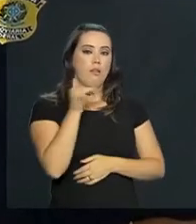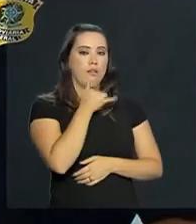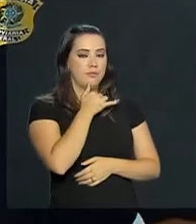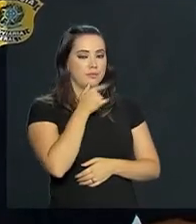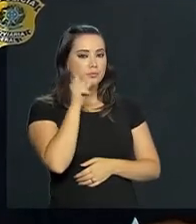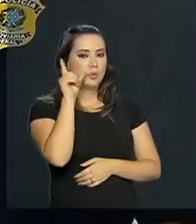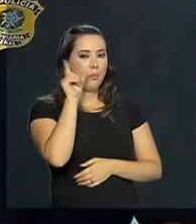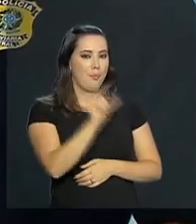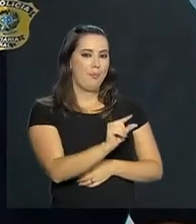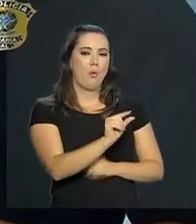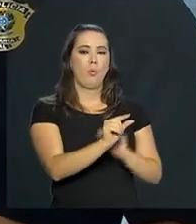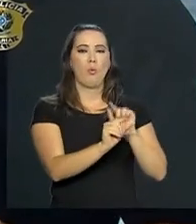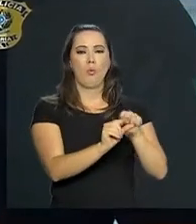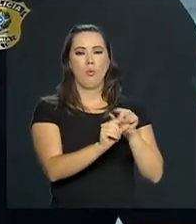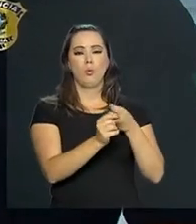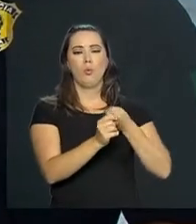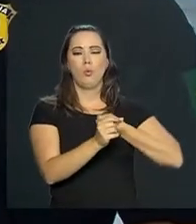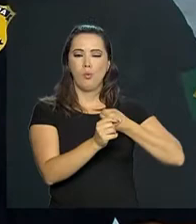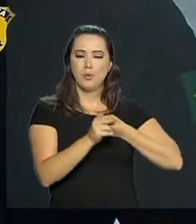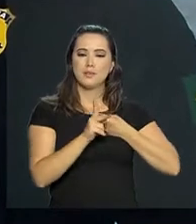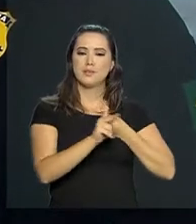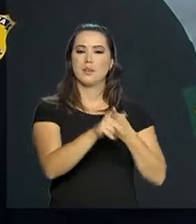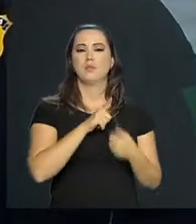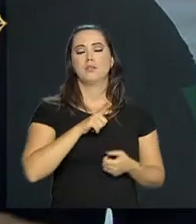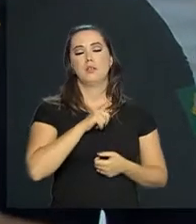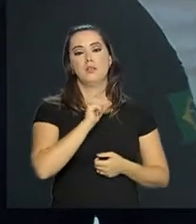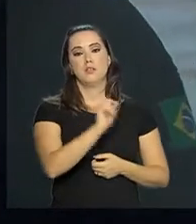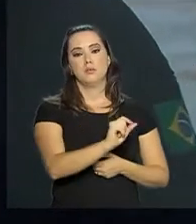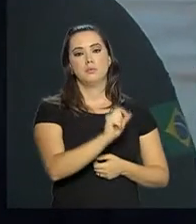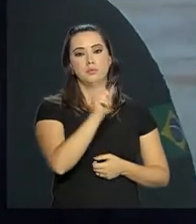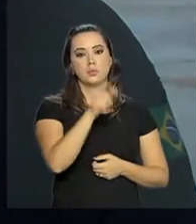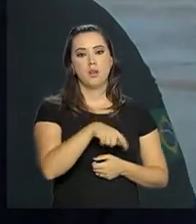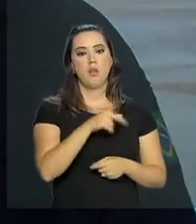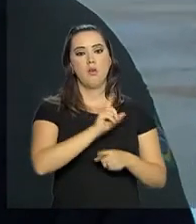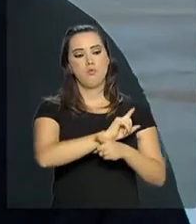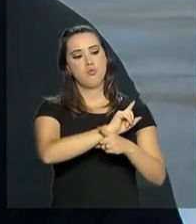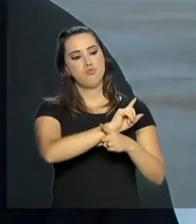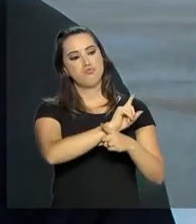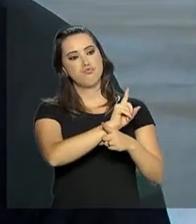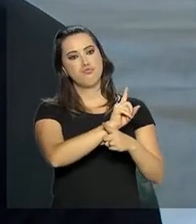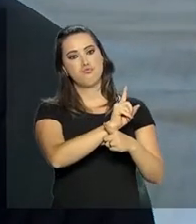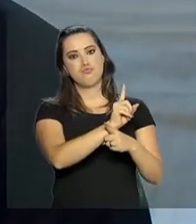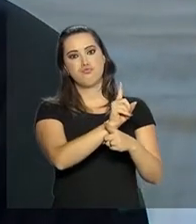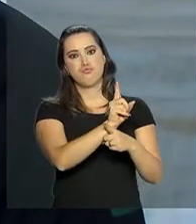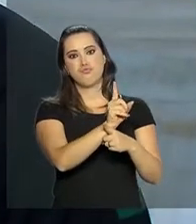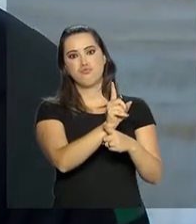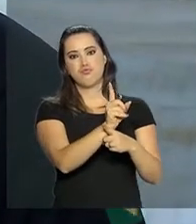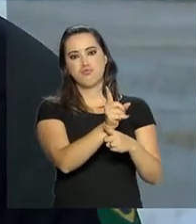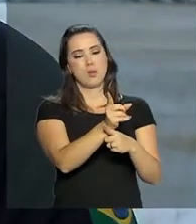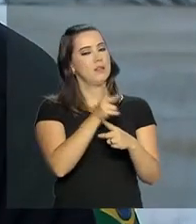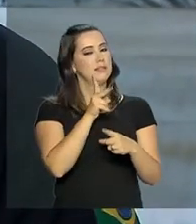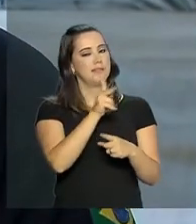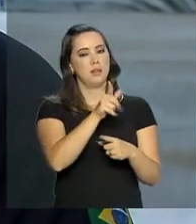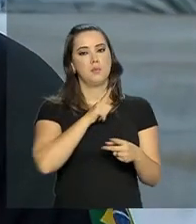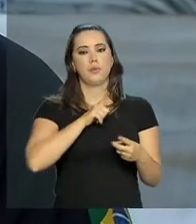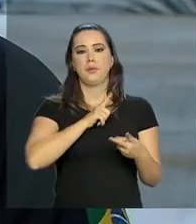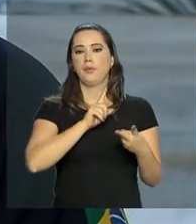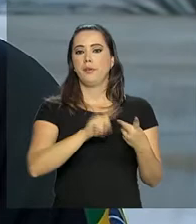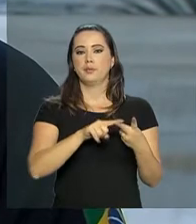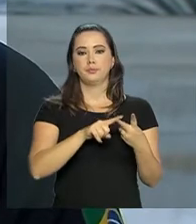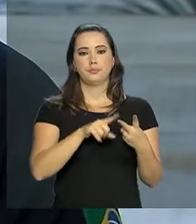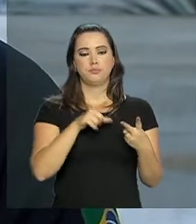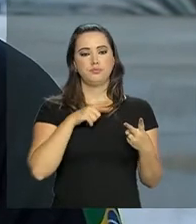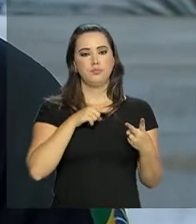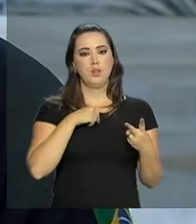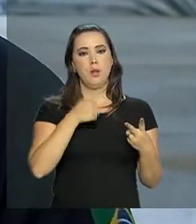número pequeno que se repete invariavelmente a cada feriado. Excesso de velocidade que é flagrado aos milhares a cada feriado. Nós temos